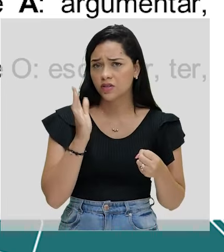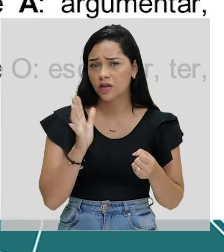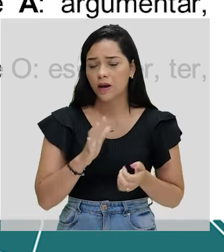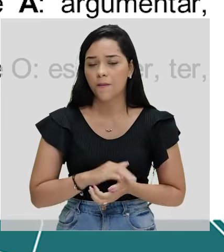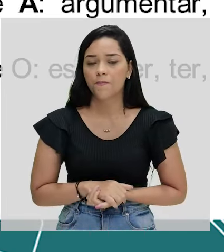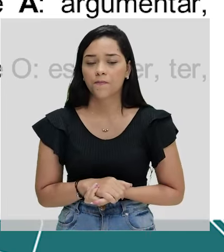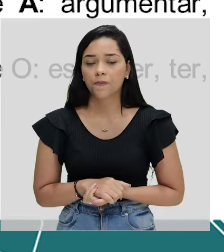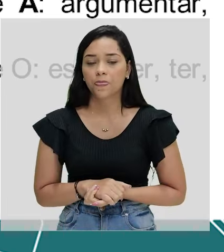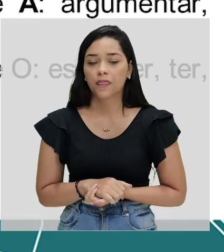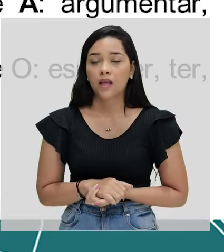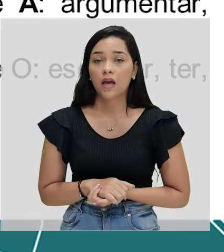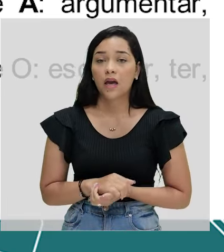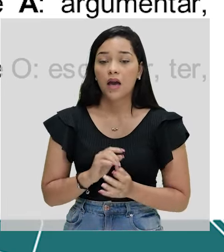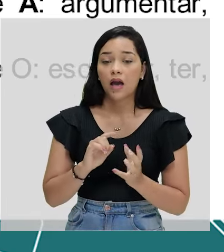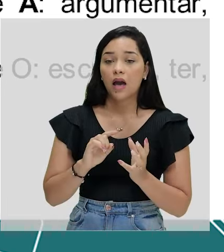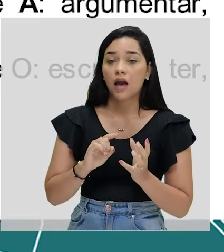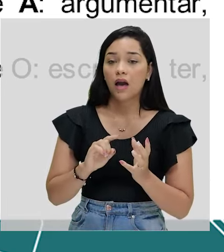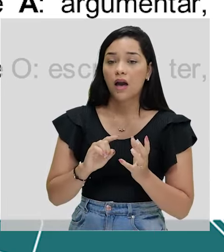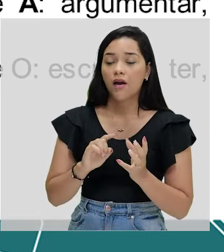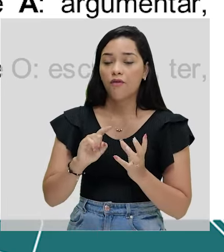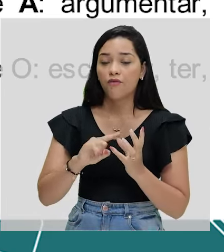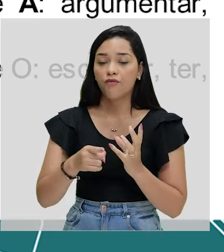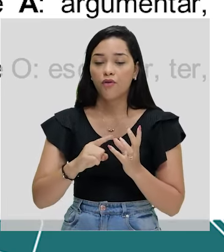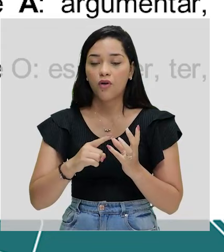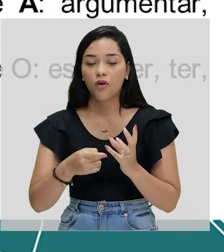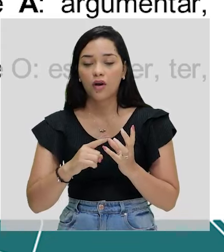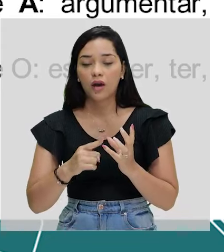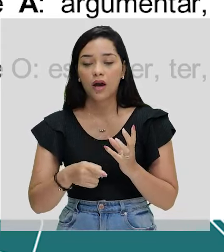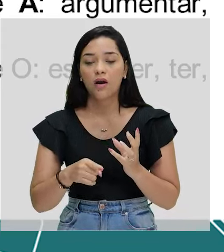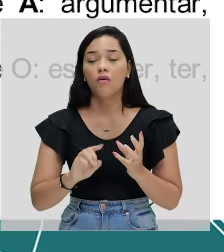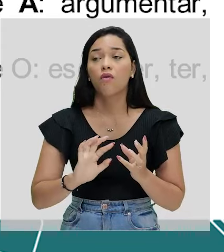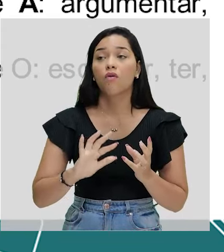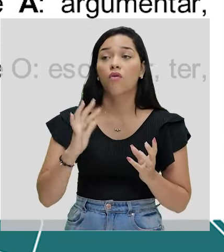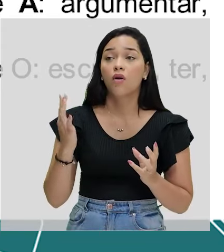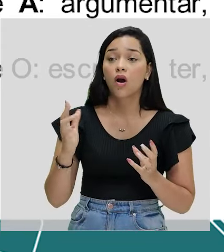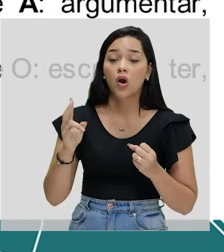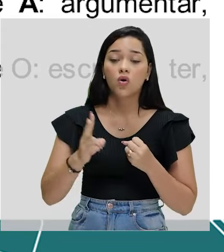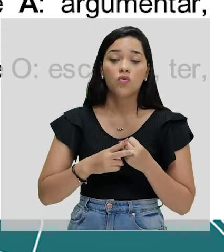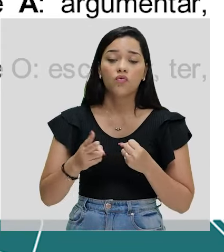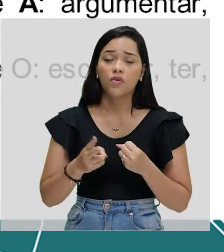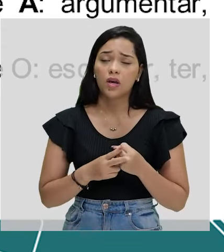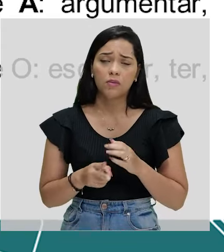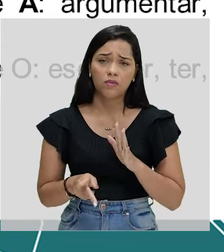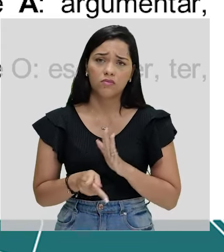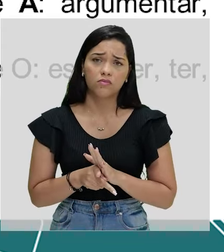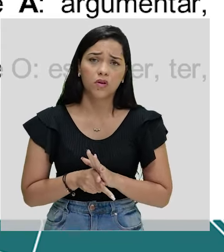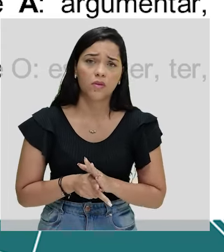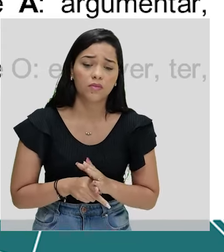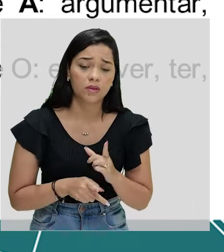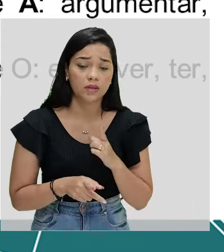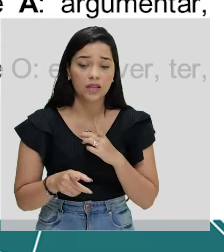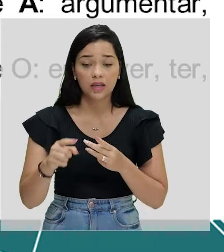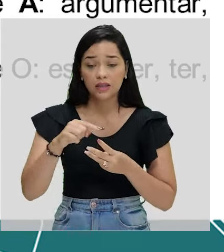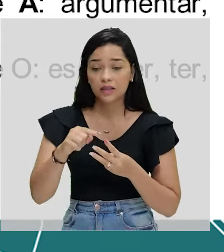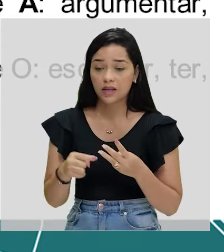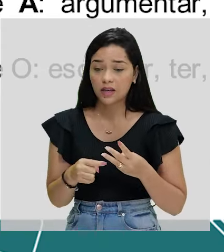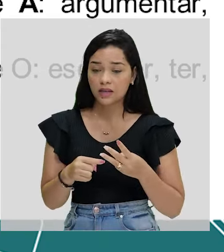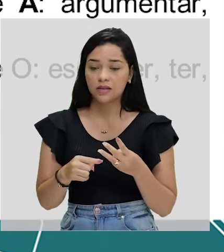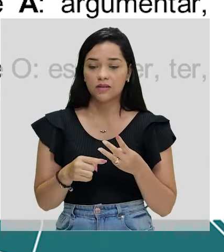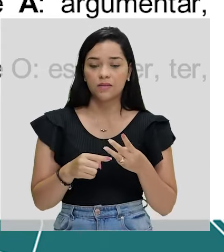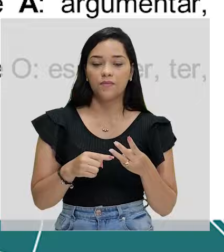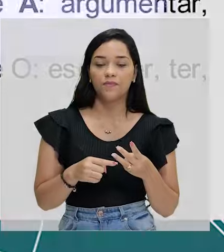A vogal temática vai indicar a que conjugação o verbo pertence. Nós temos três conjugações.